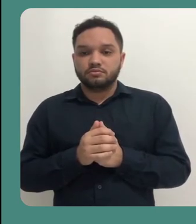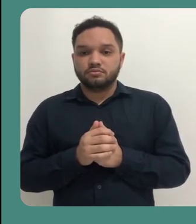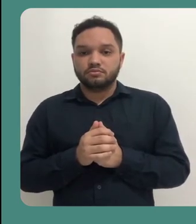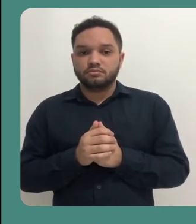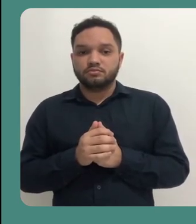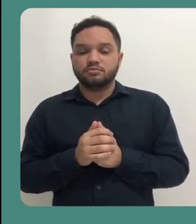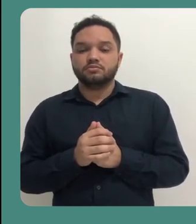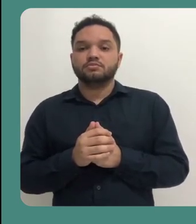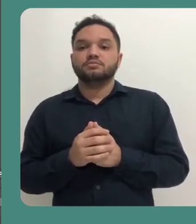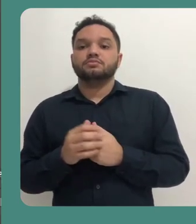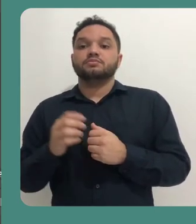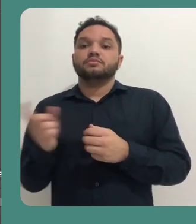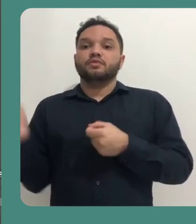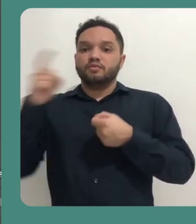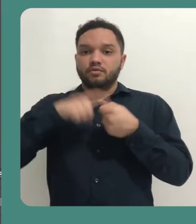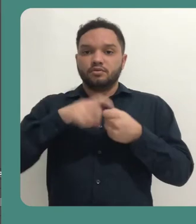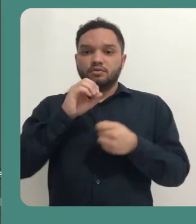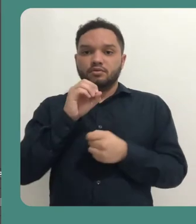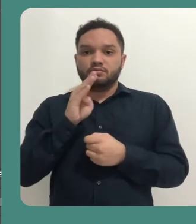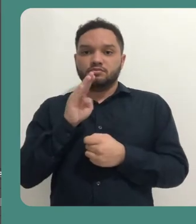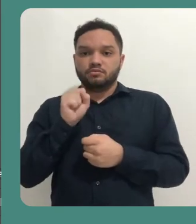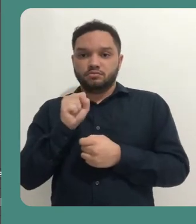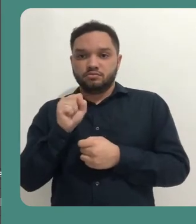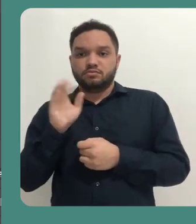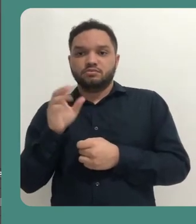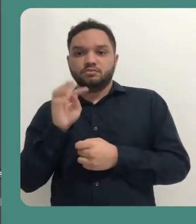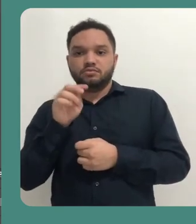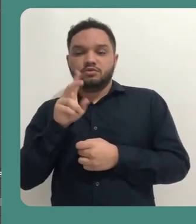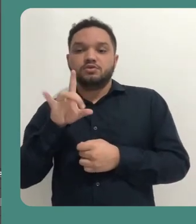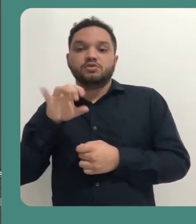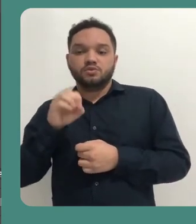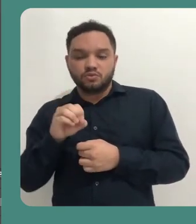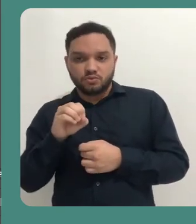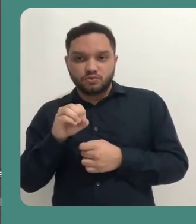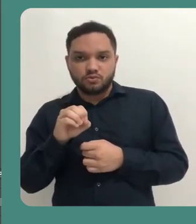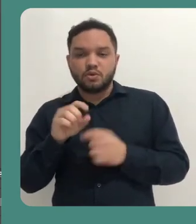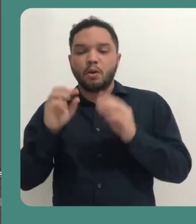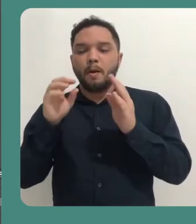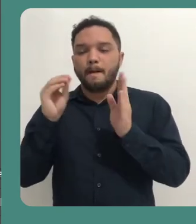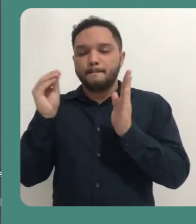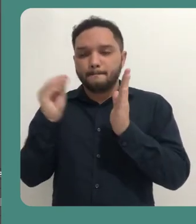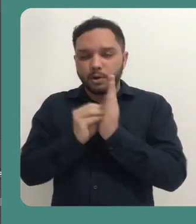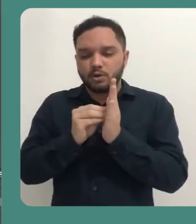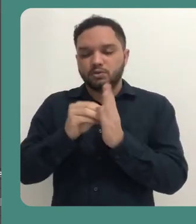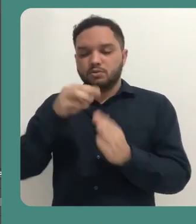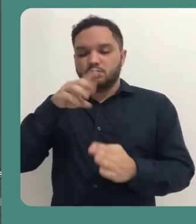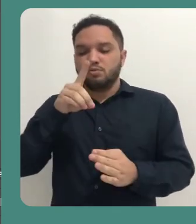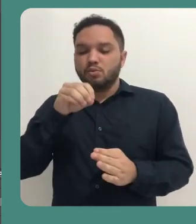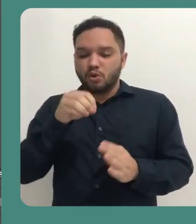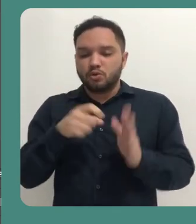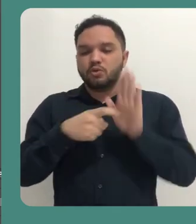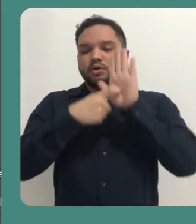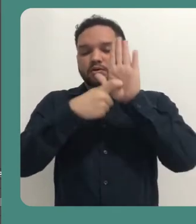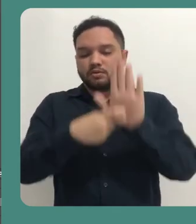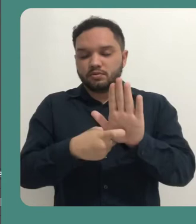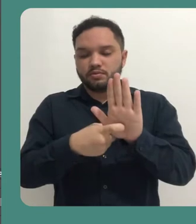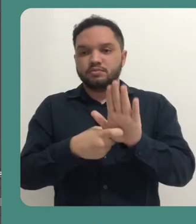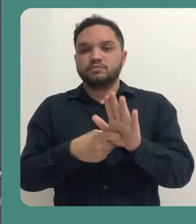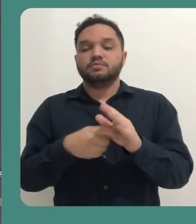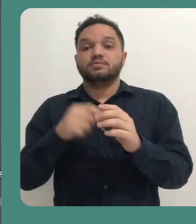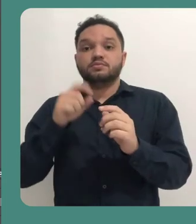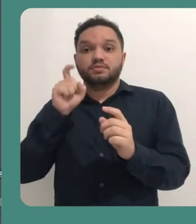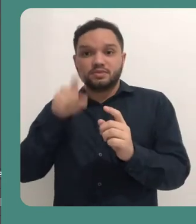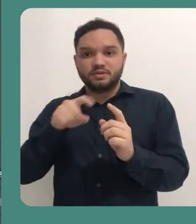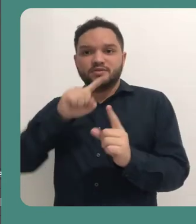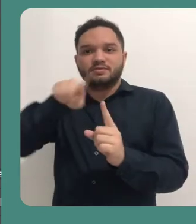Retorno para o OBS Studio, deixando lá em modo apresentação, sem alterar isso, e